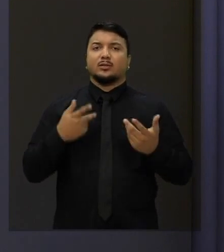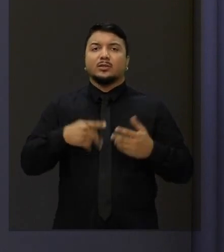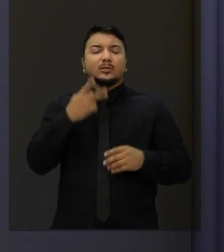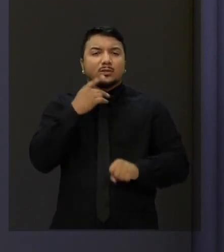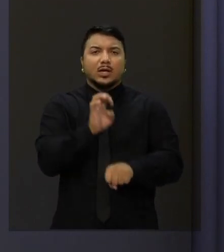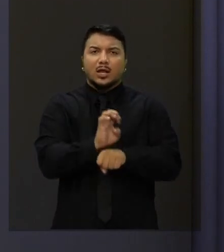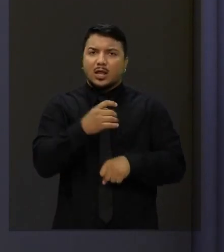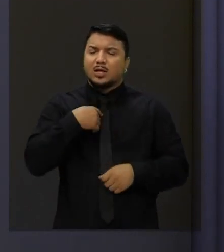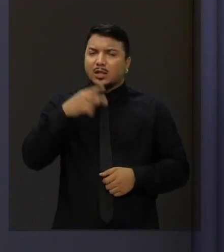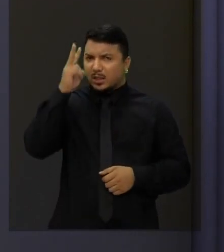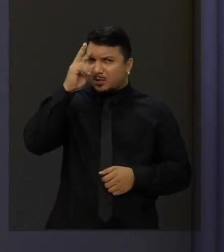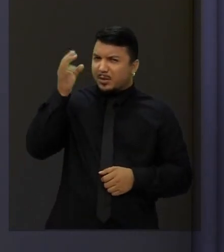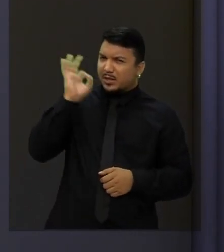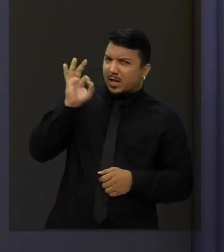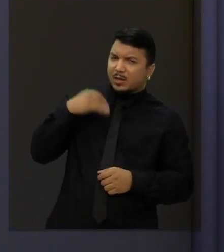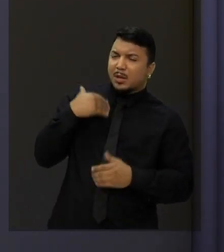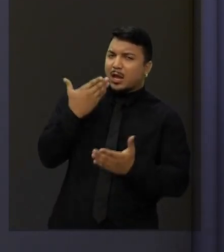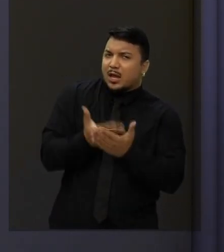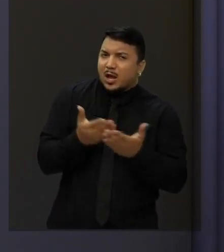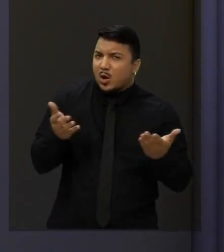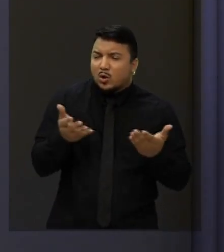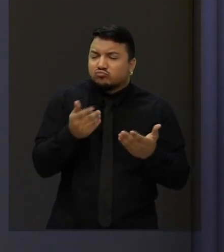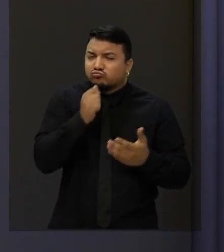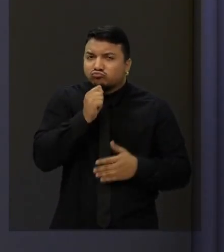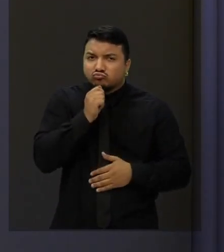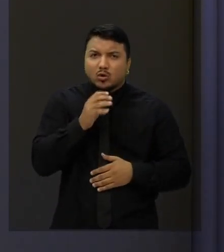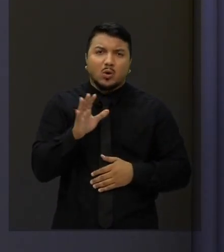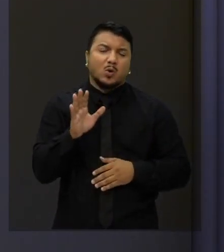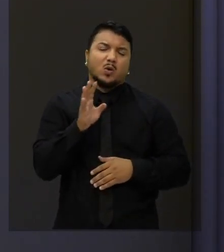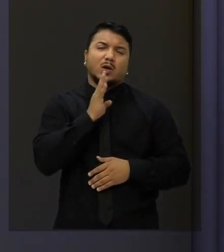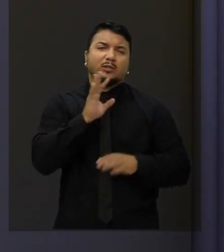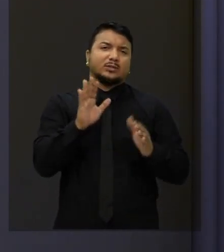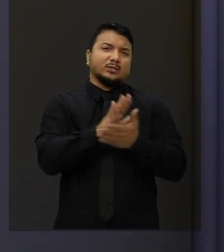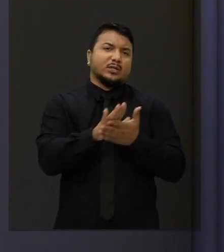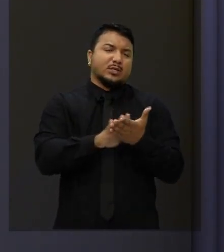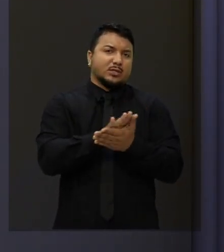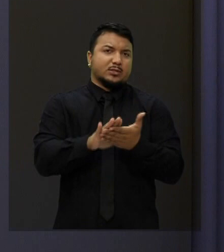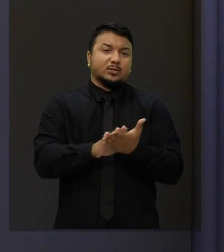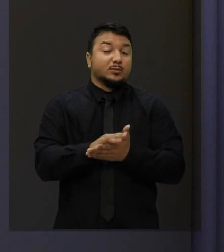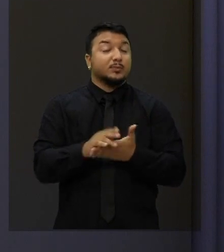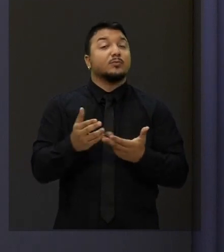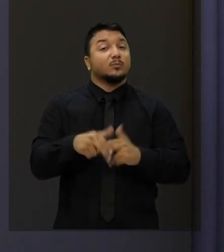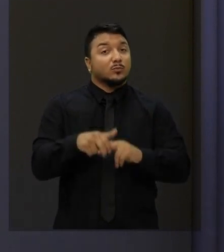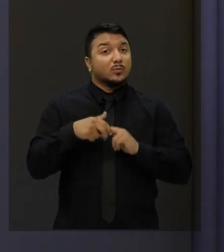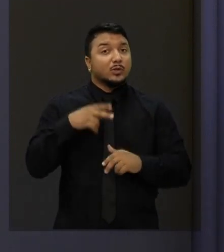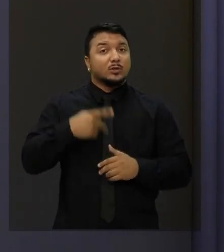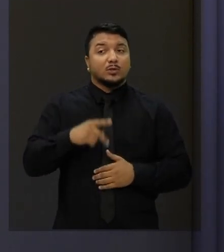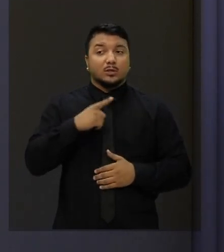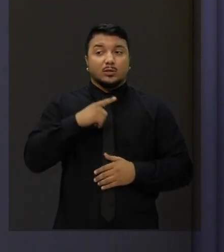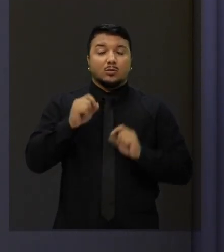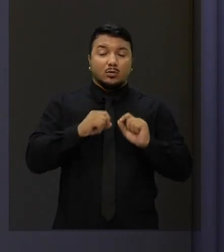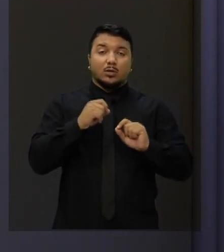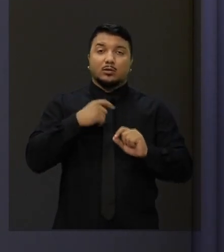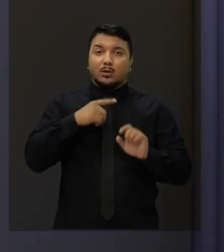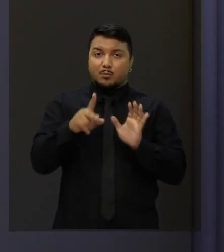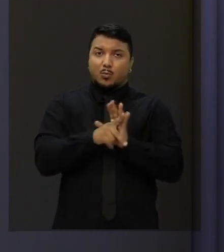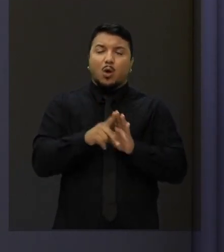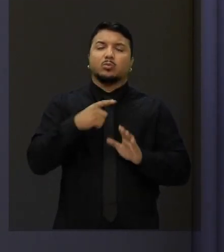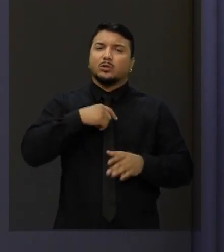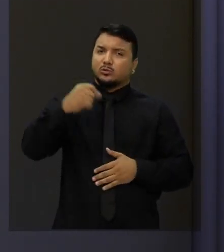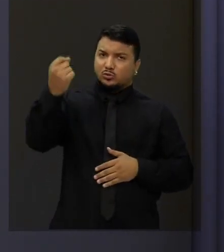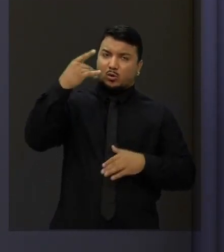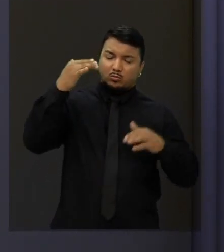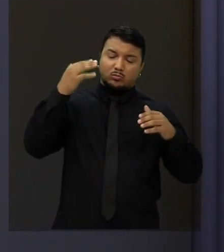sabe como era e como é. Em relação à energia renovável, energia solar, candidato Alberto Cláudio, eu quero lhe dizer o seguinte, eu acho que o mais